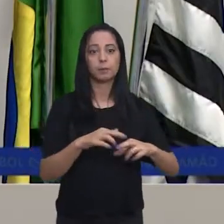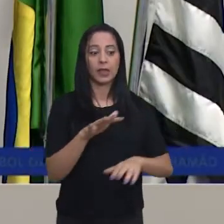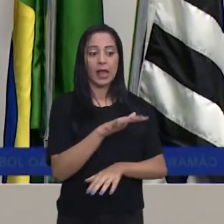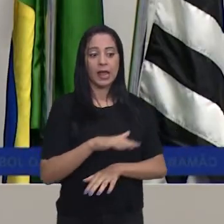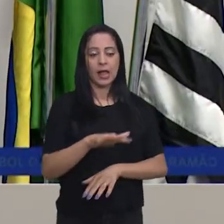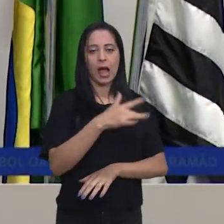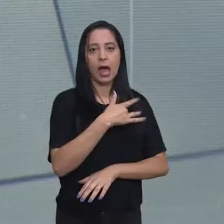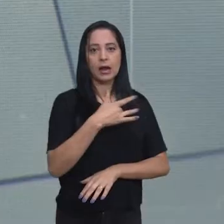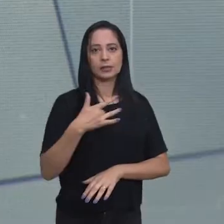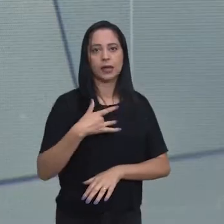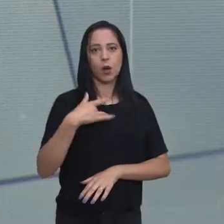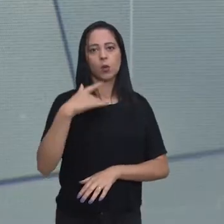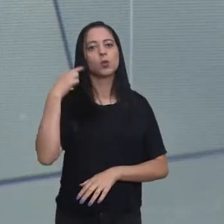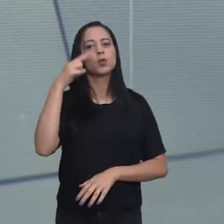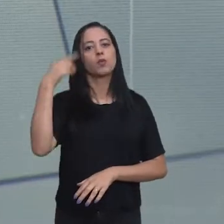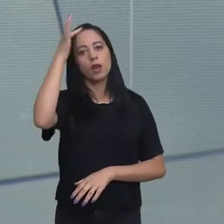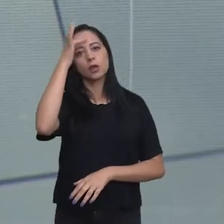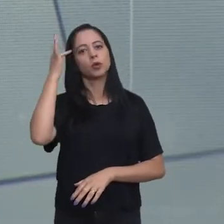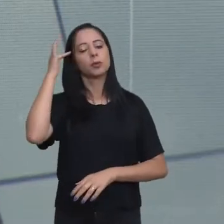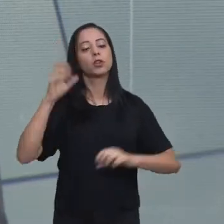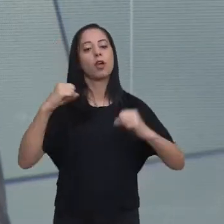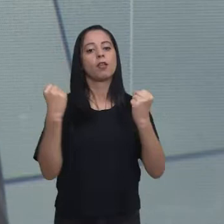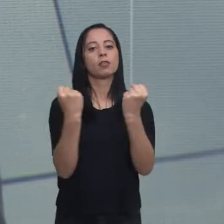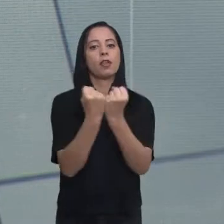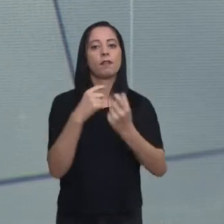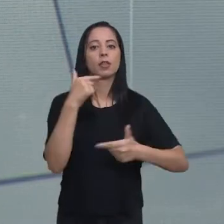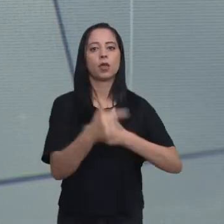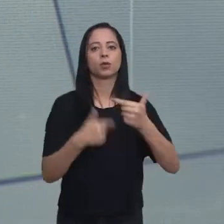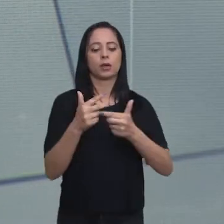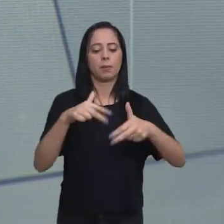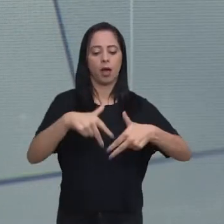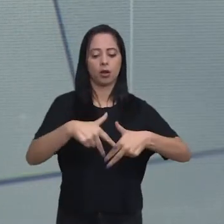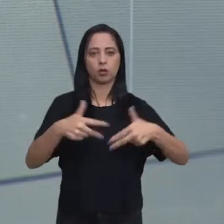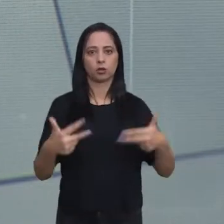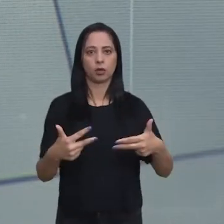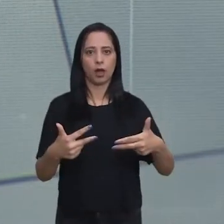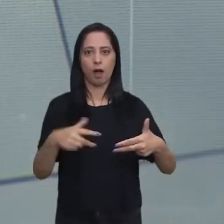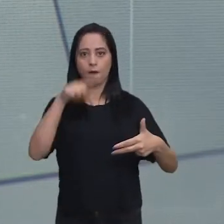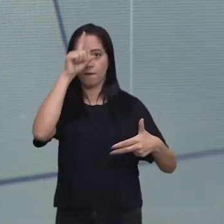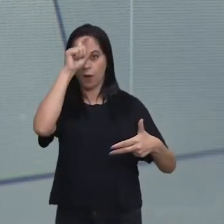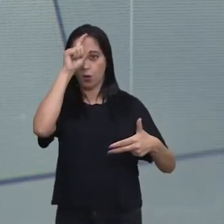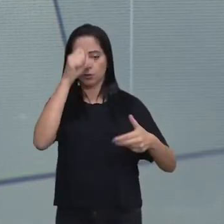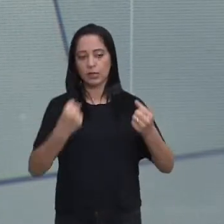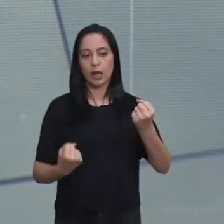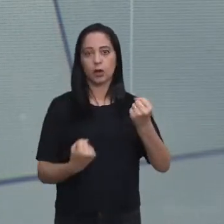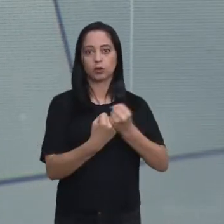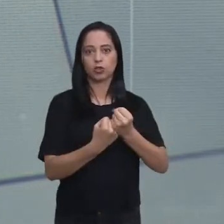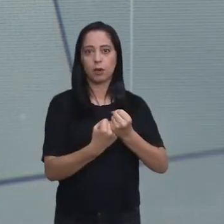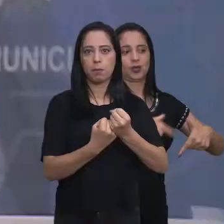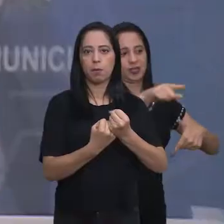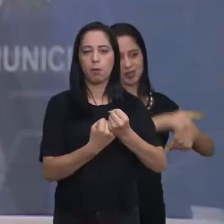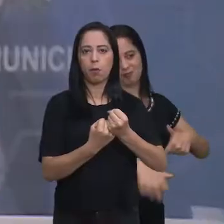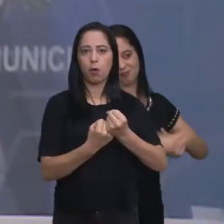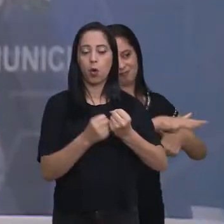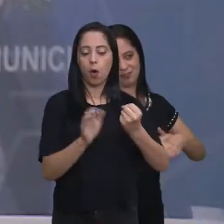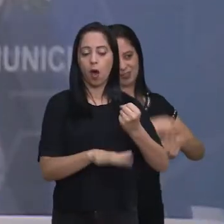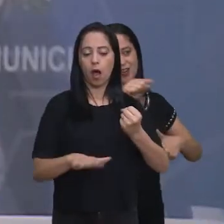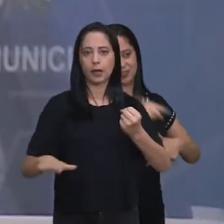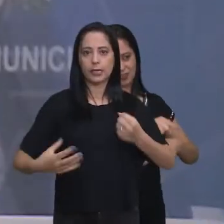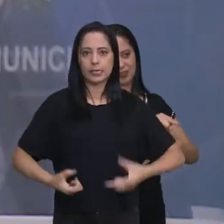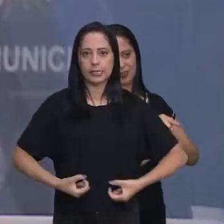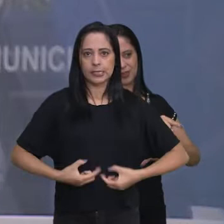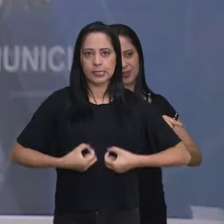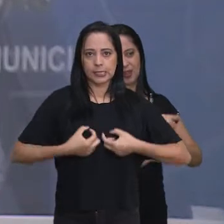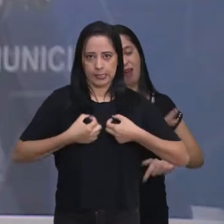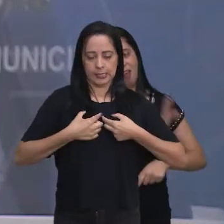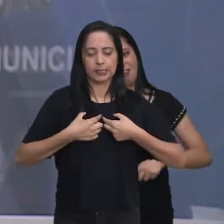vereador Fernando Petite defendeu o trabalho do GAC, o grupo de apoio à criança com câncer de São José dos Campos e a importância